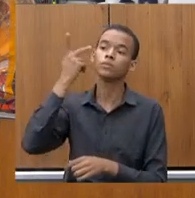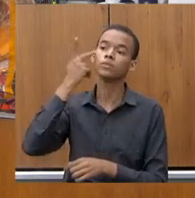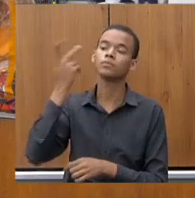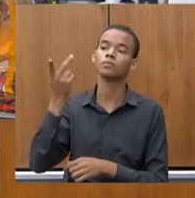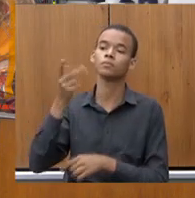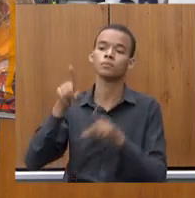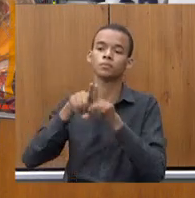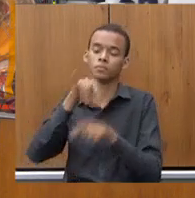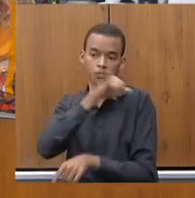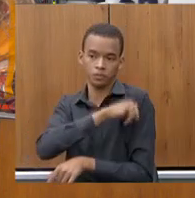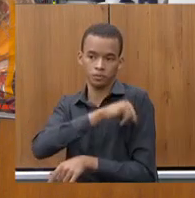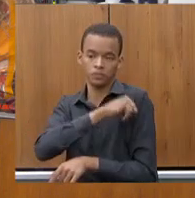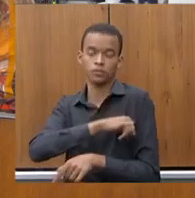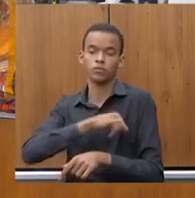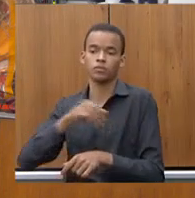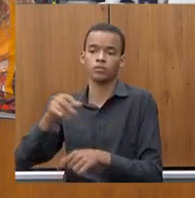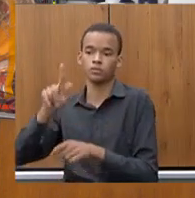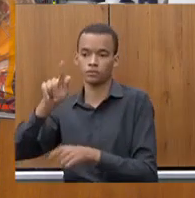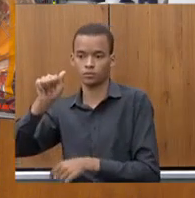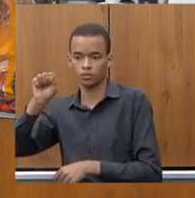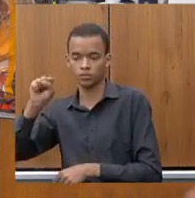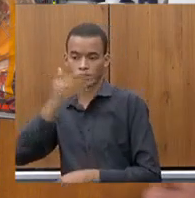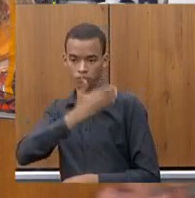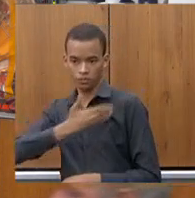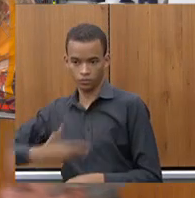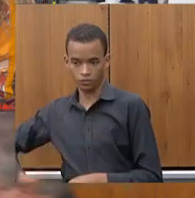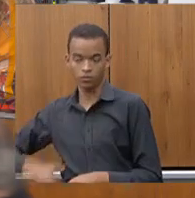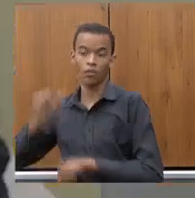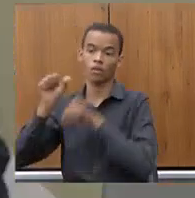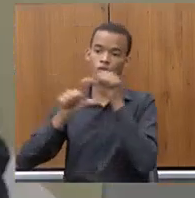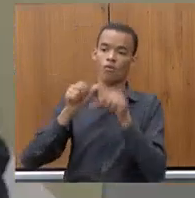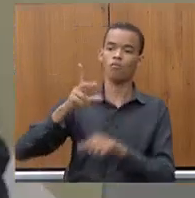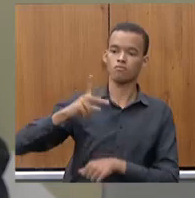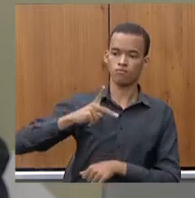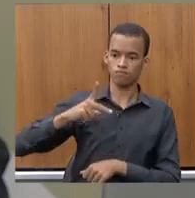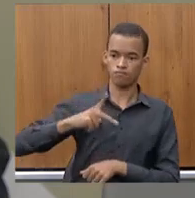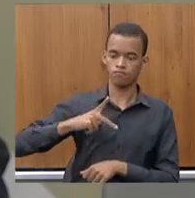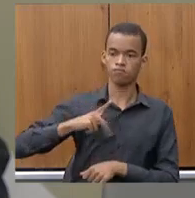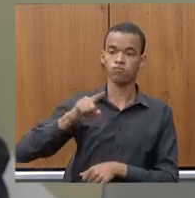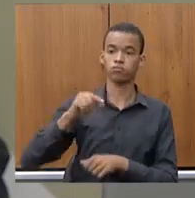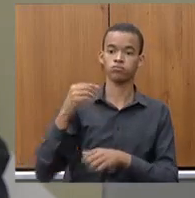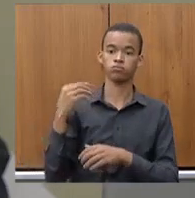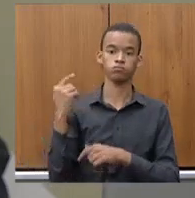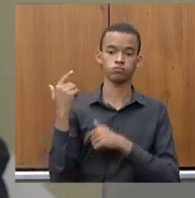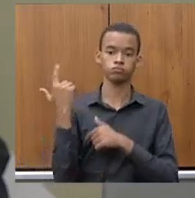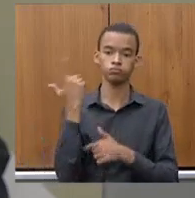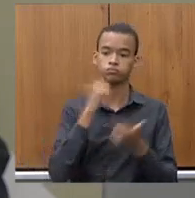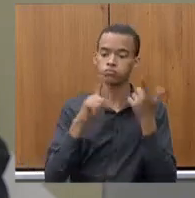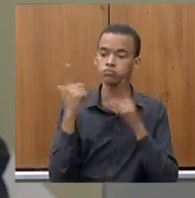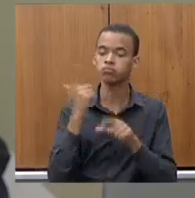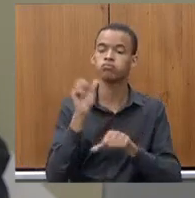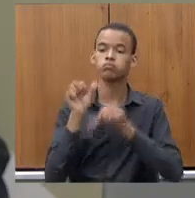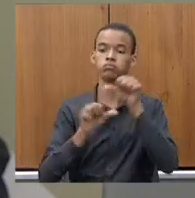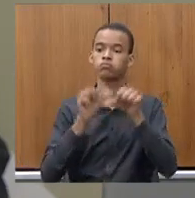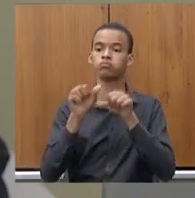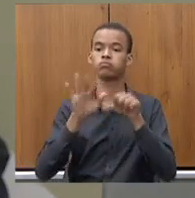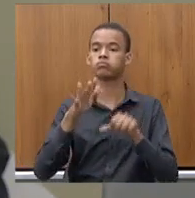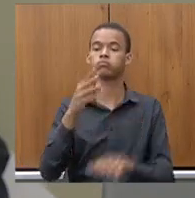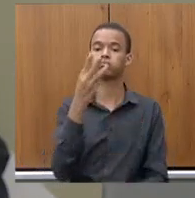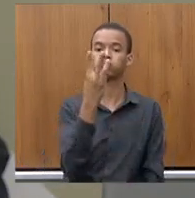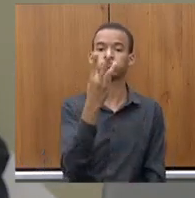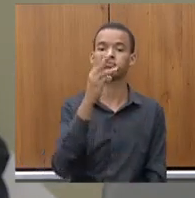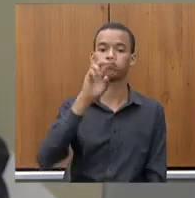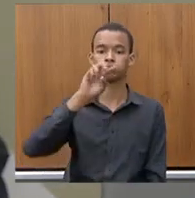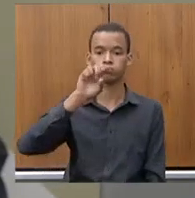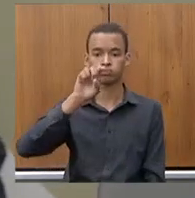privatizadas elas conseguiram sair de patamares ínfimos para hoje uma média de 3 milhões de clientes hoje a Gasmig tem